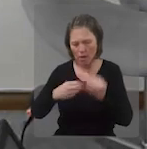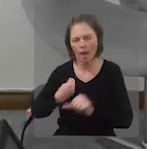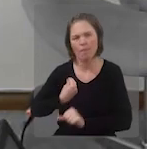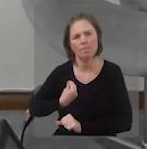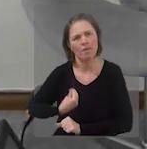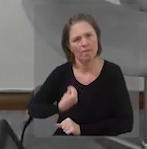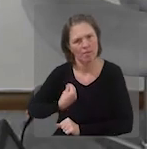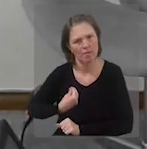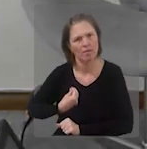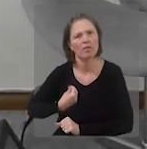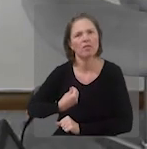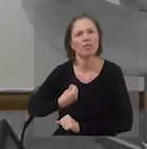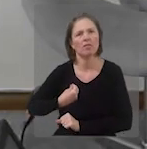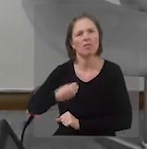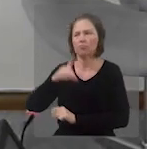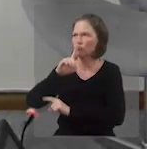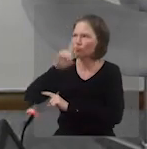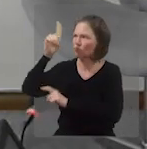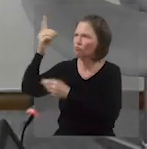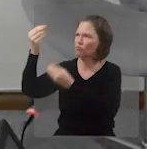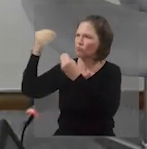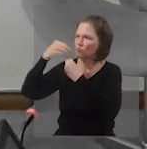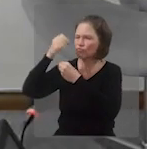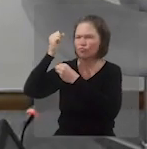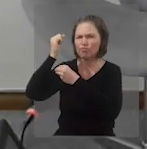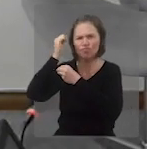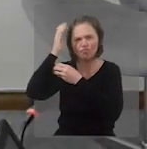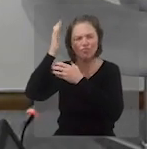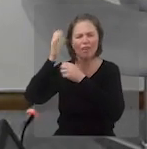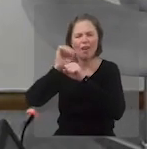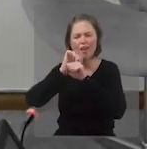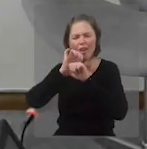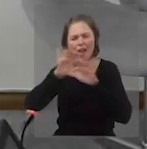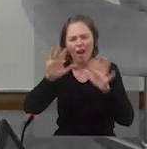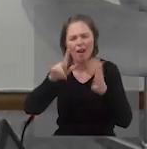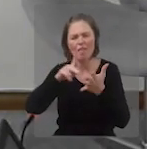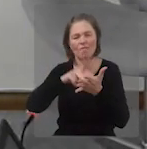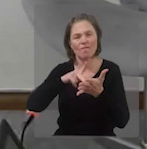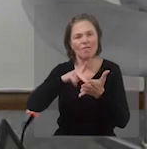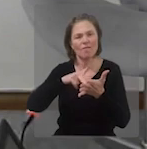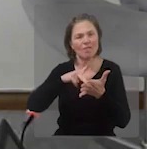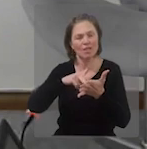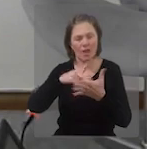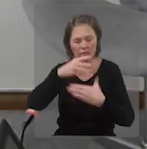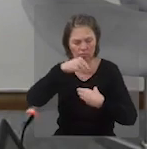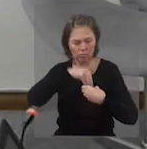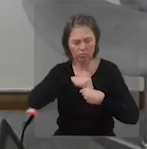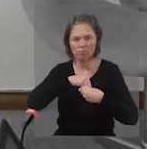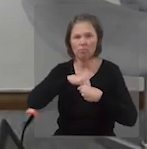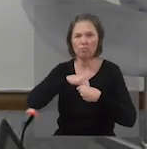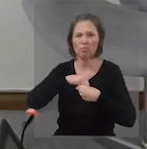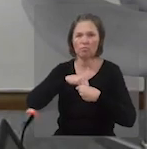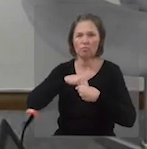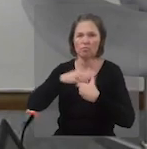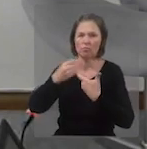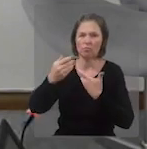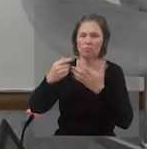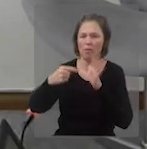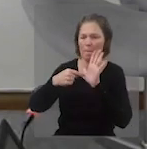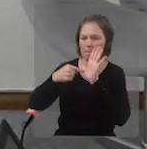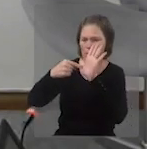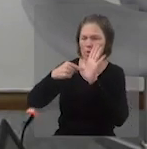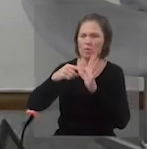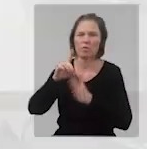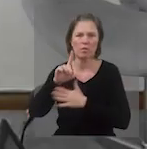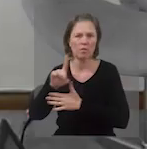com a graça de Deus e cada um tem que pensar assim. E com muita clareza, muita honestidade, sinceridade diante de